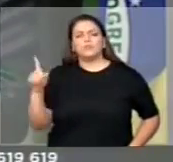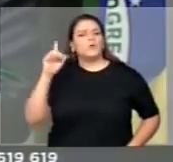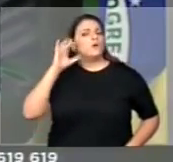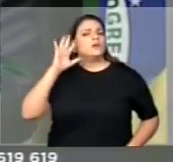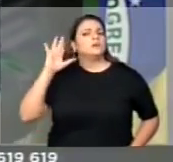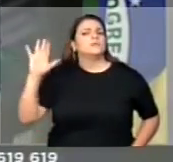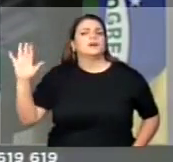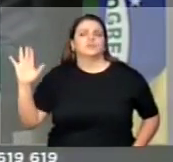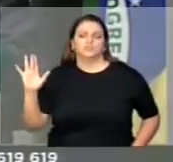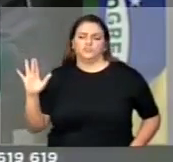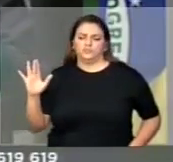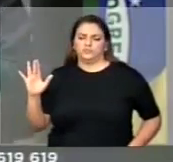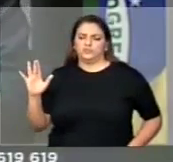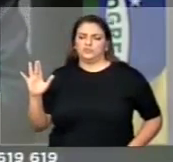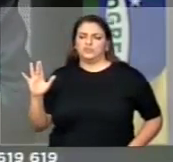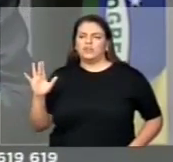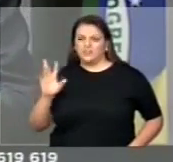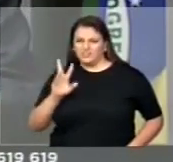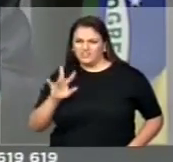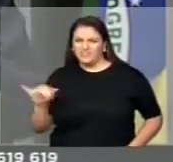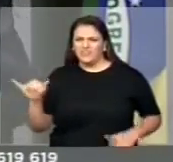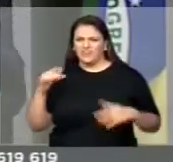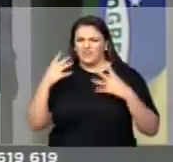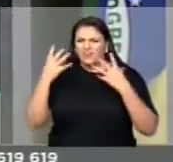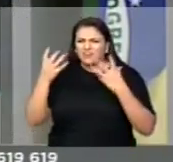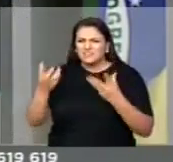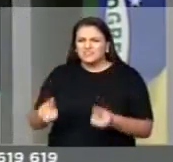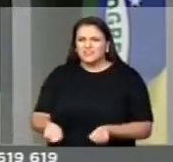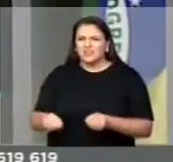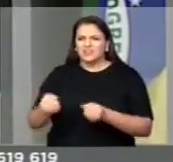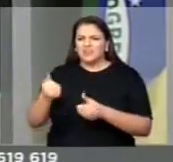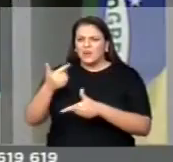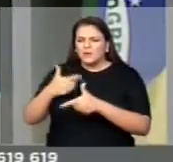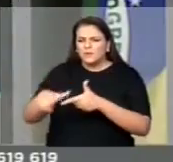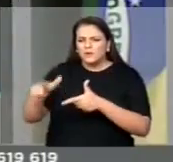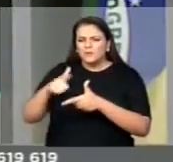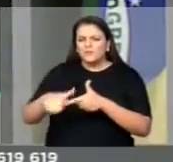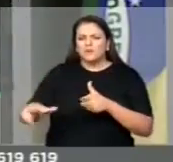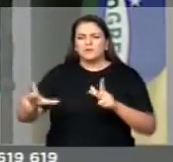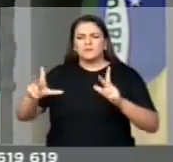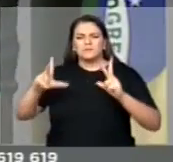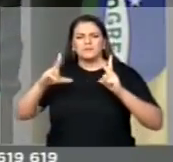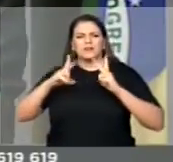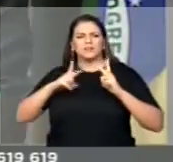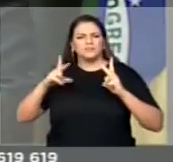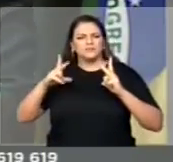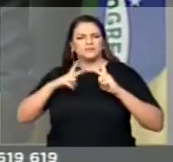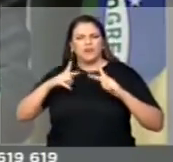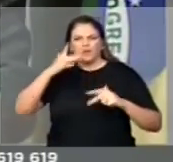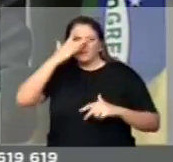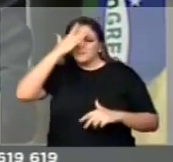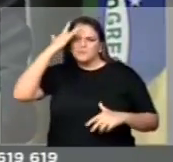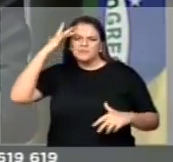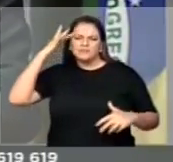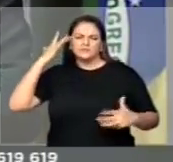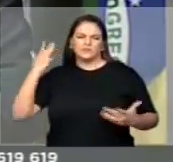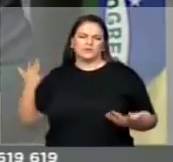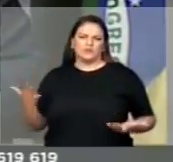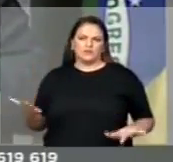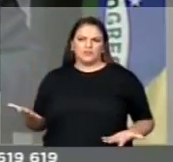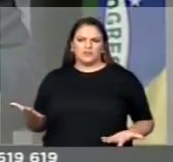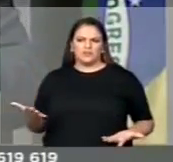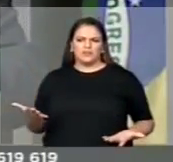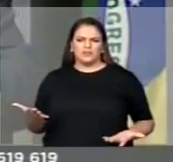que deputados trazem para dentro do Congresso. Individualmente,